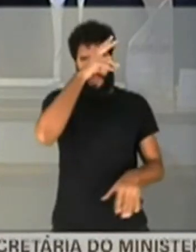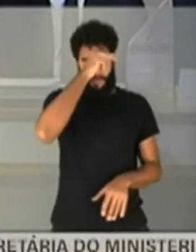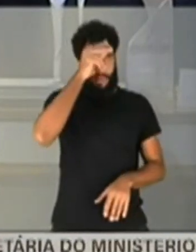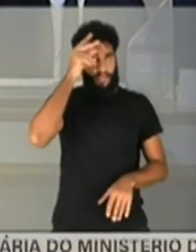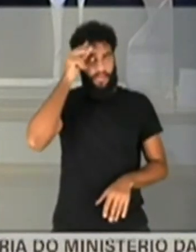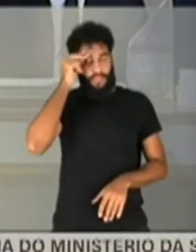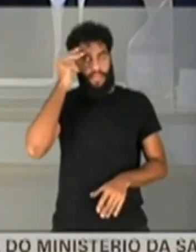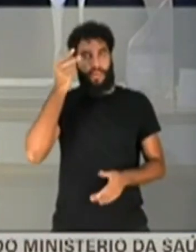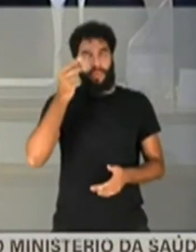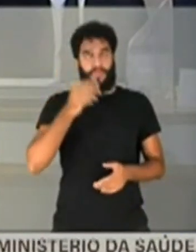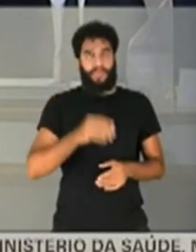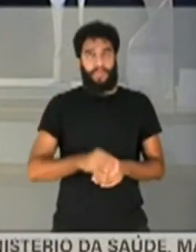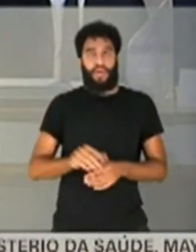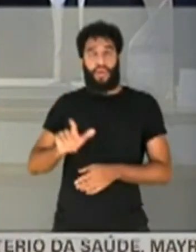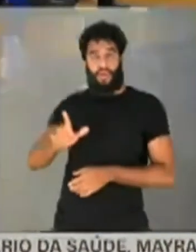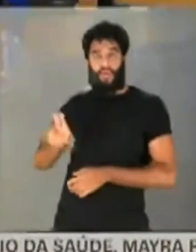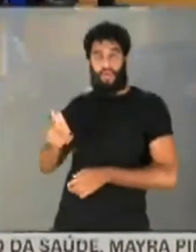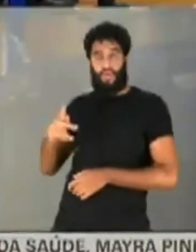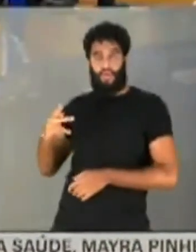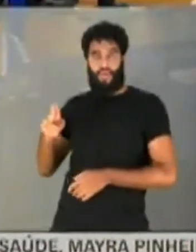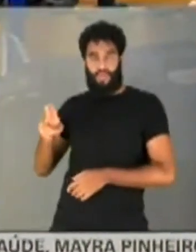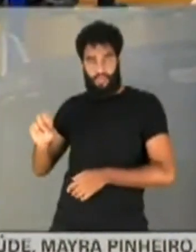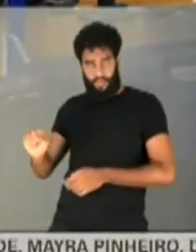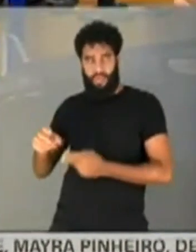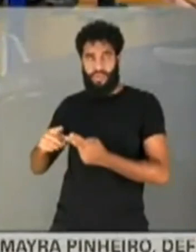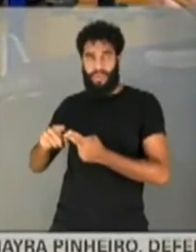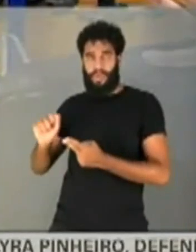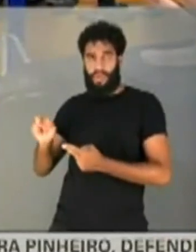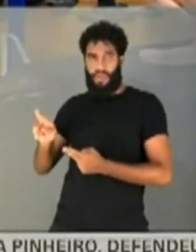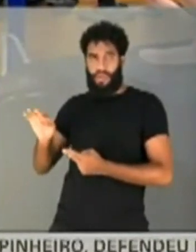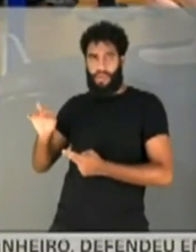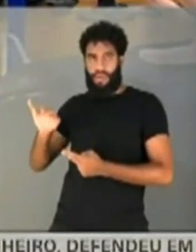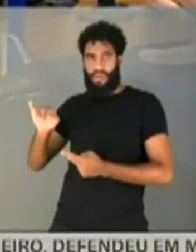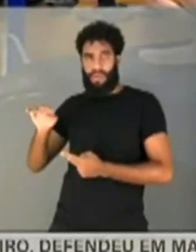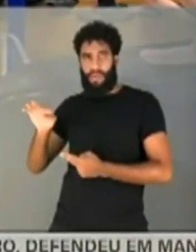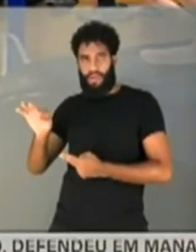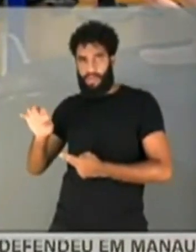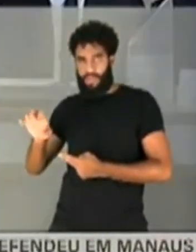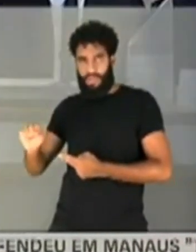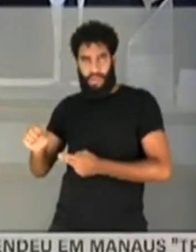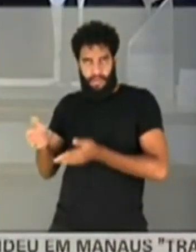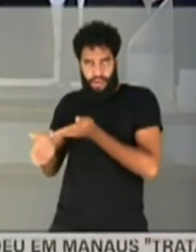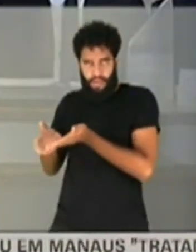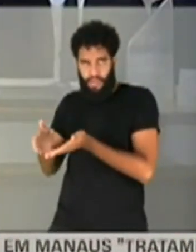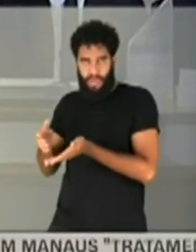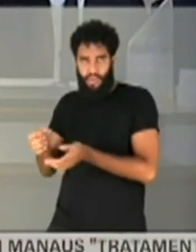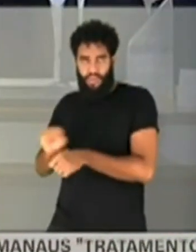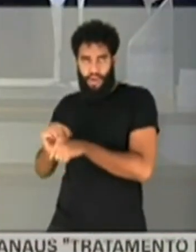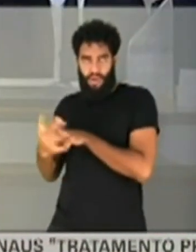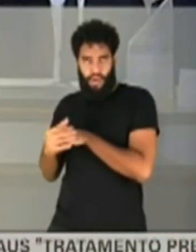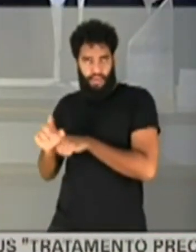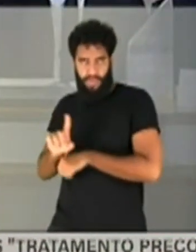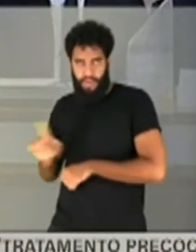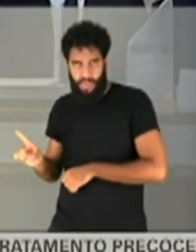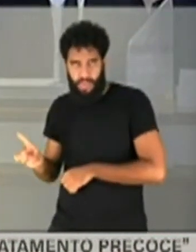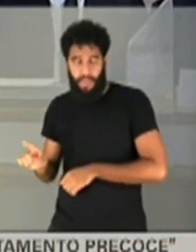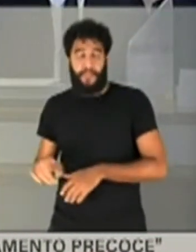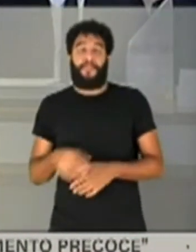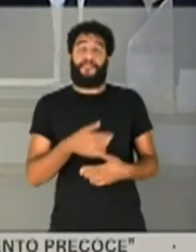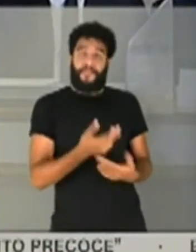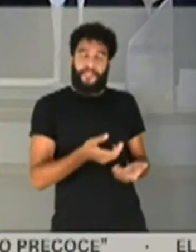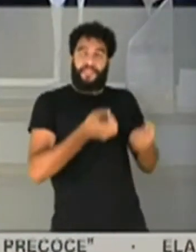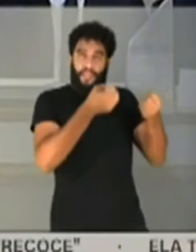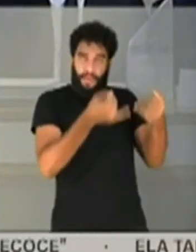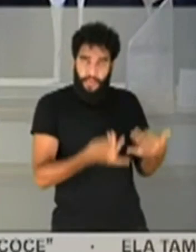do De lupos e artrite, ela não solicitou, não fez atendimento para a Covid. Ela não falou isso, o eu estou falando é que era para